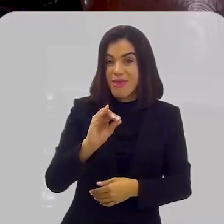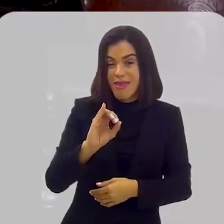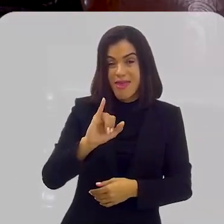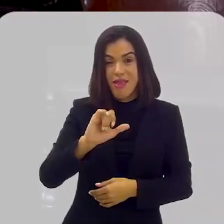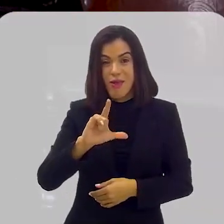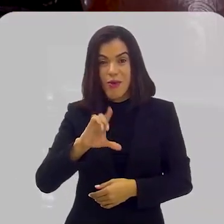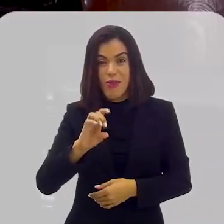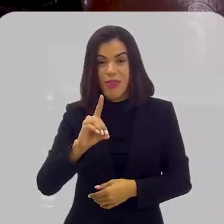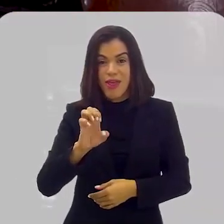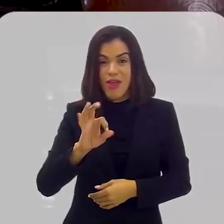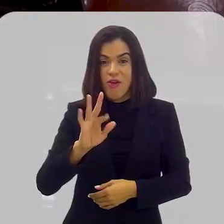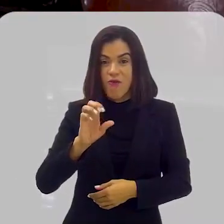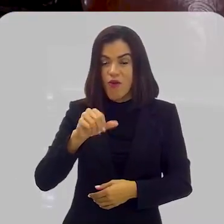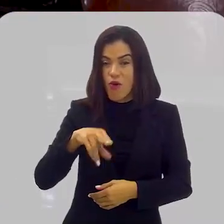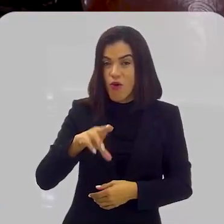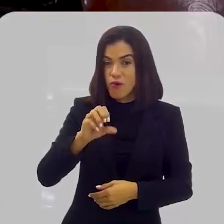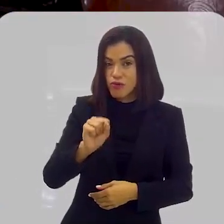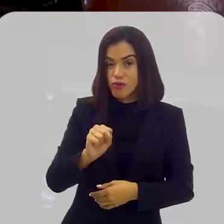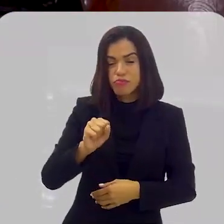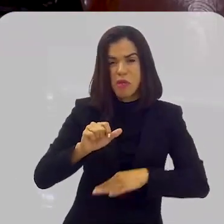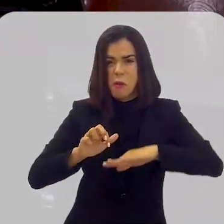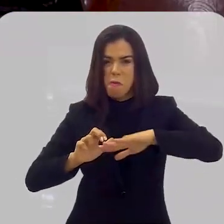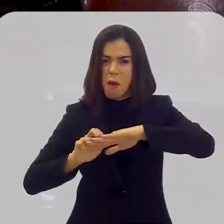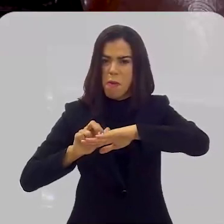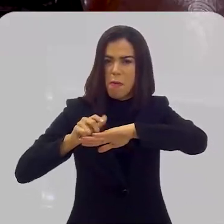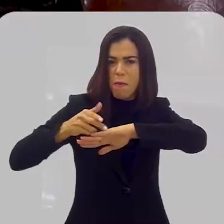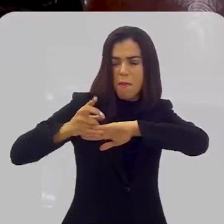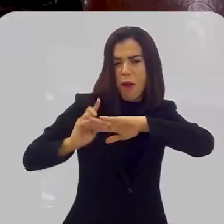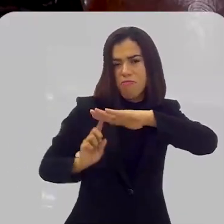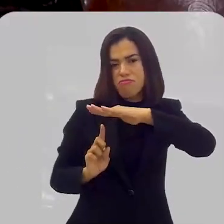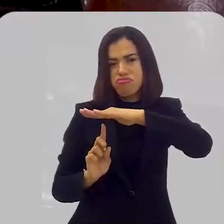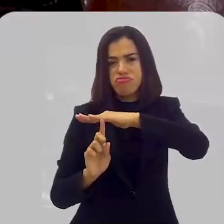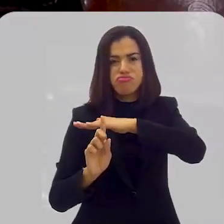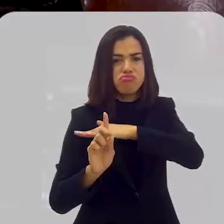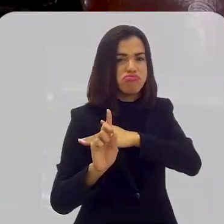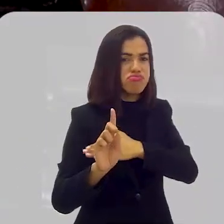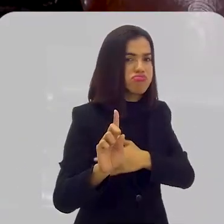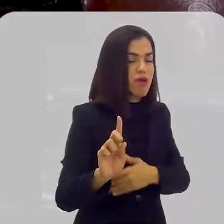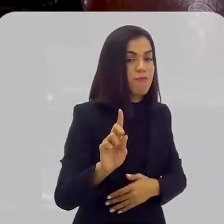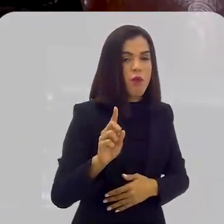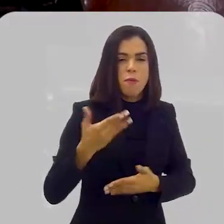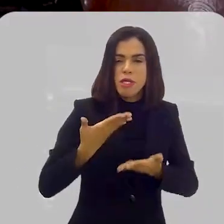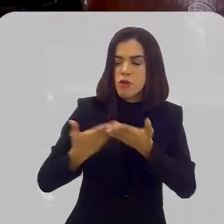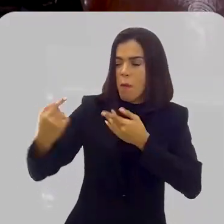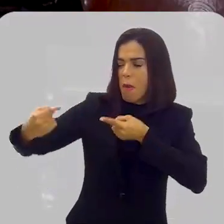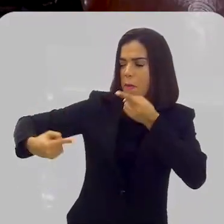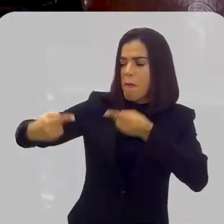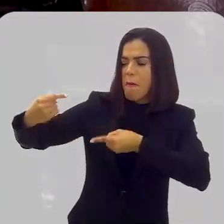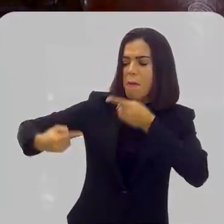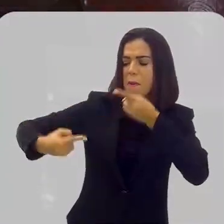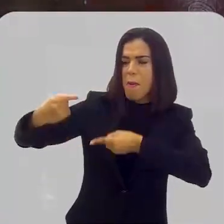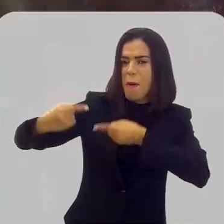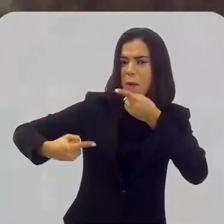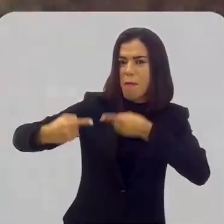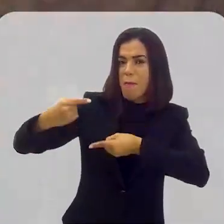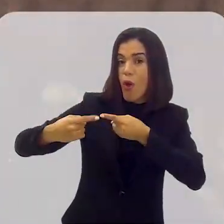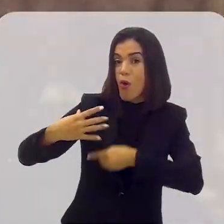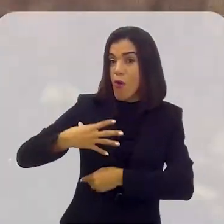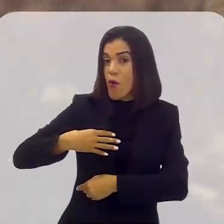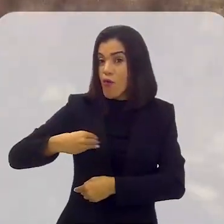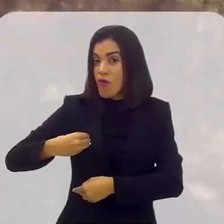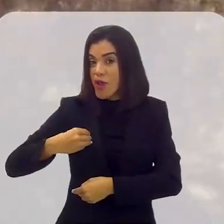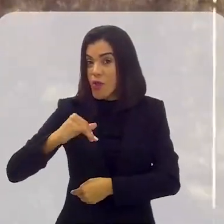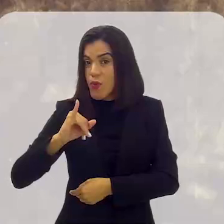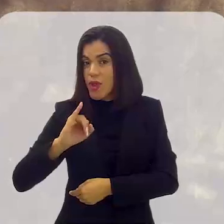Ildefonso entrou no Palácio, o Souza Filho, foi até ele, eles começaram uma discussão política. O